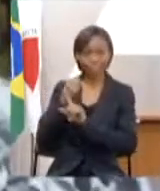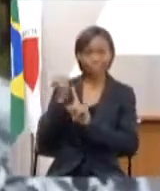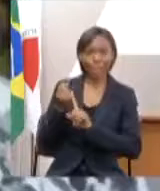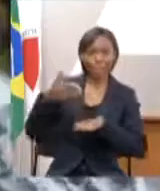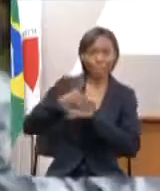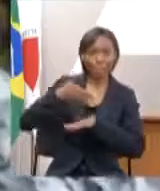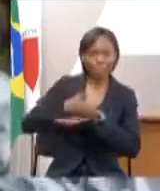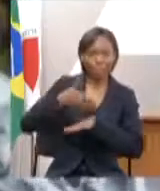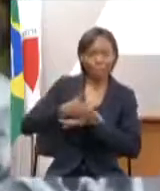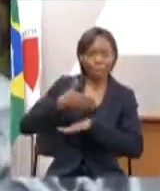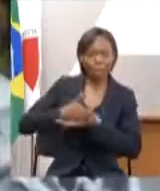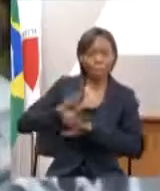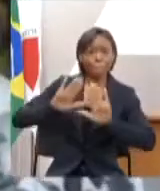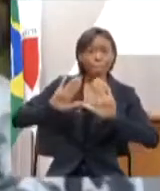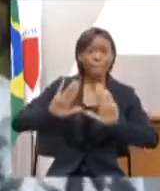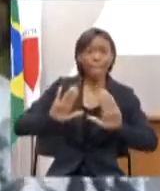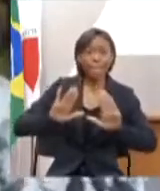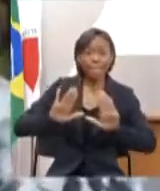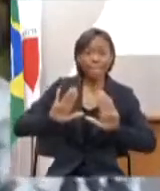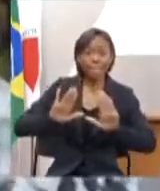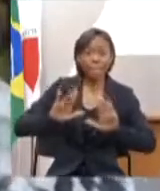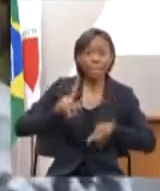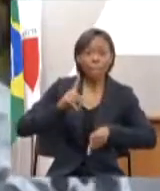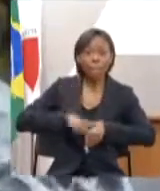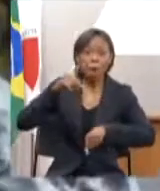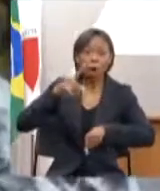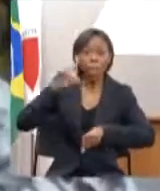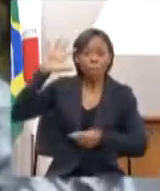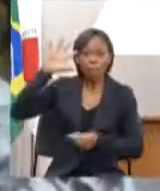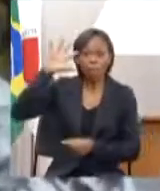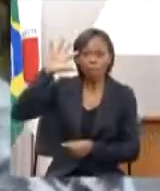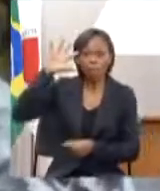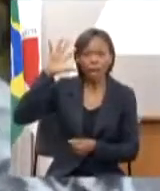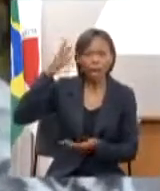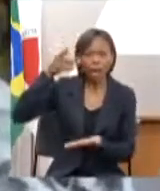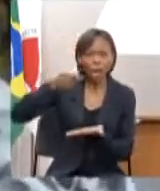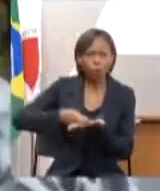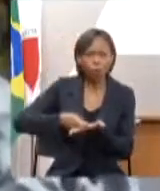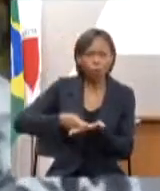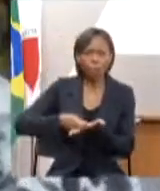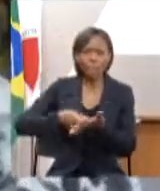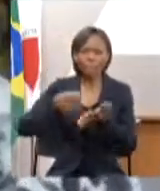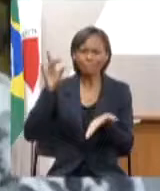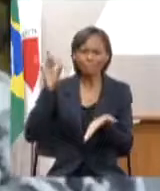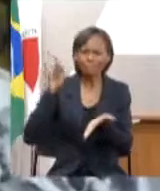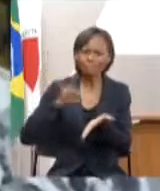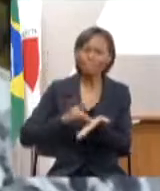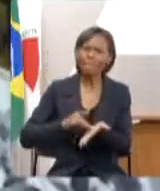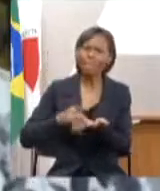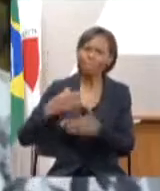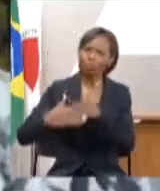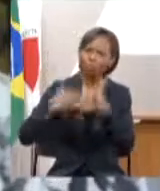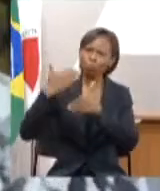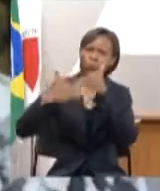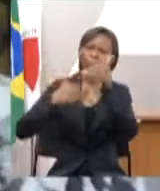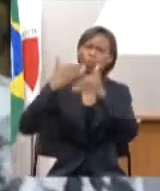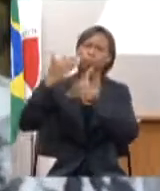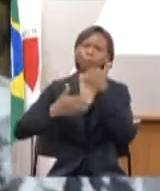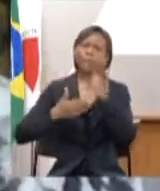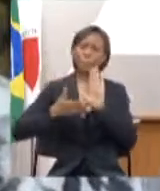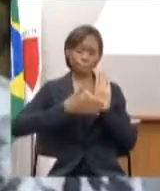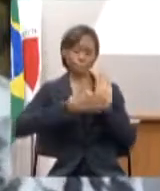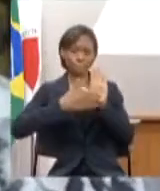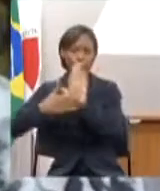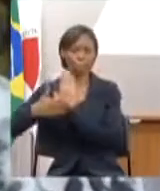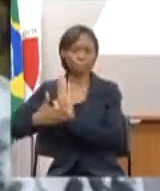mas na hora de efetivar e fazer com que esses recursos cheguem para serem desenvolvidos as atividades propostas